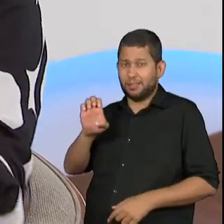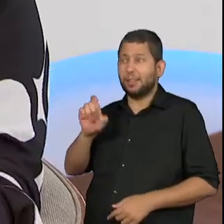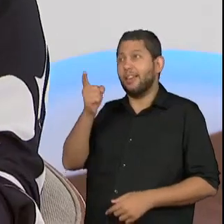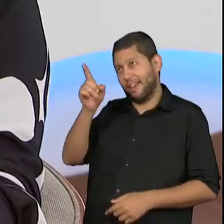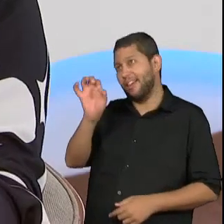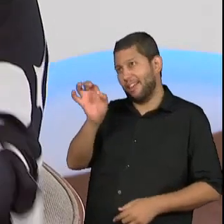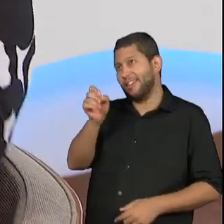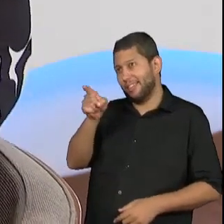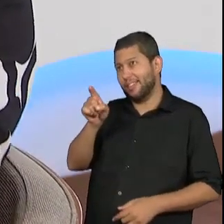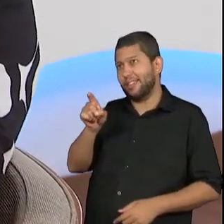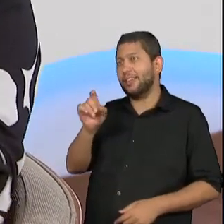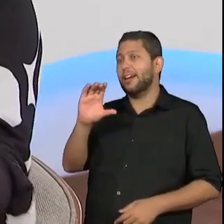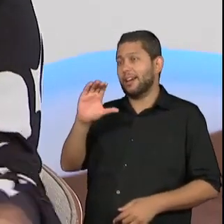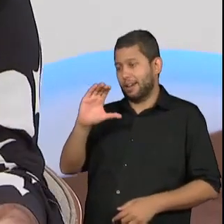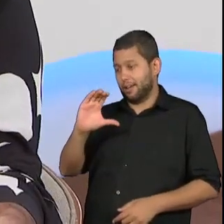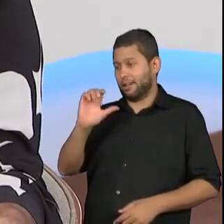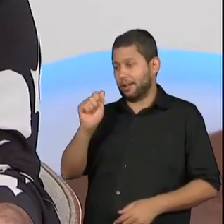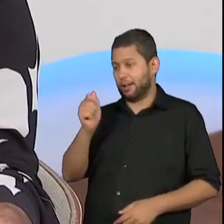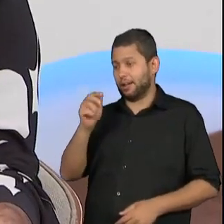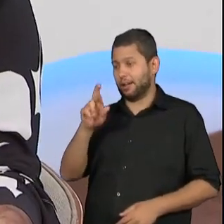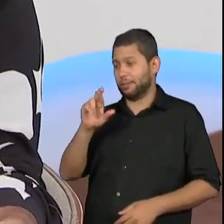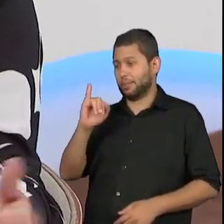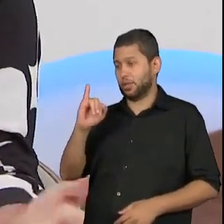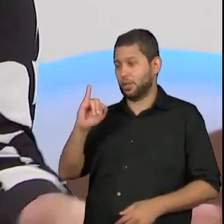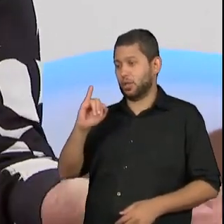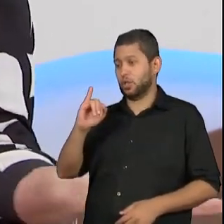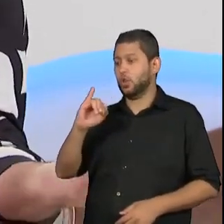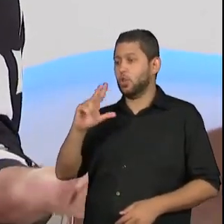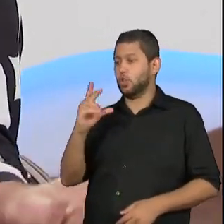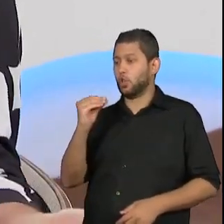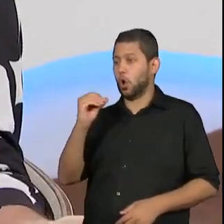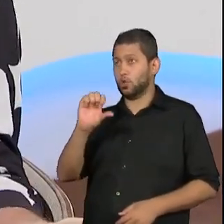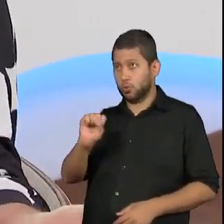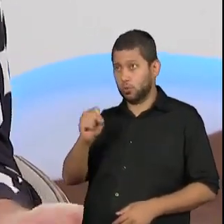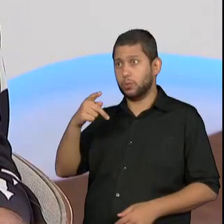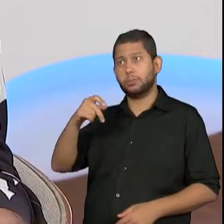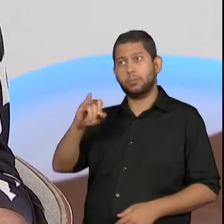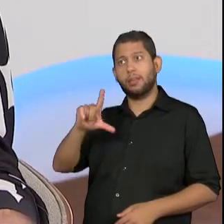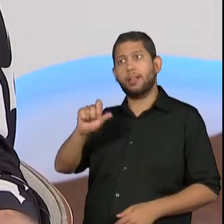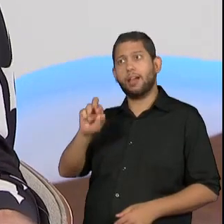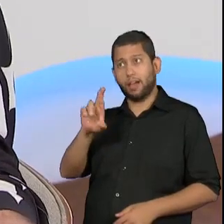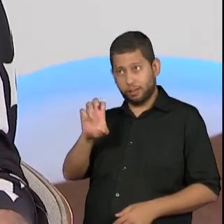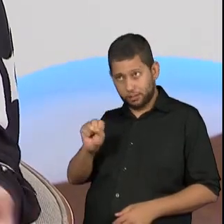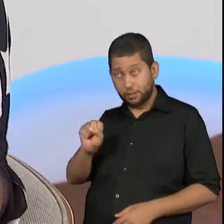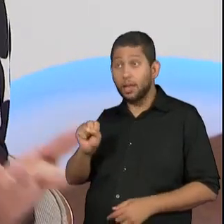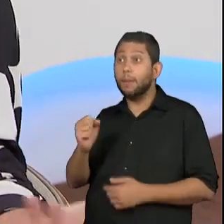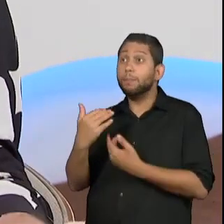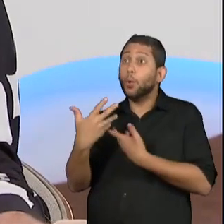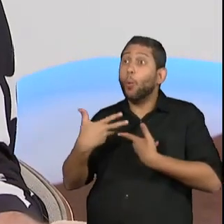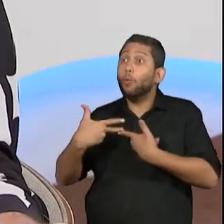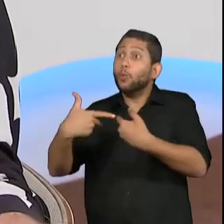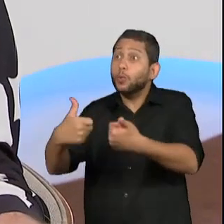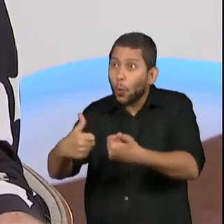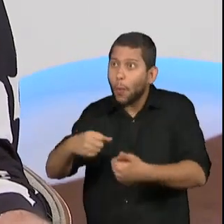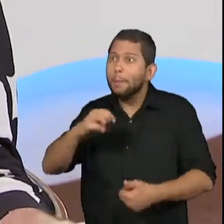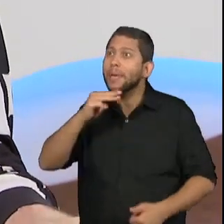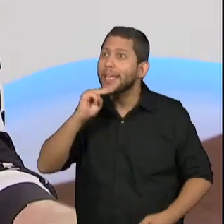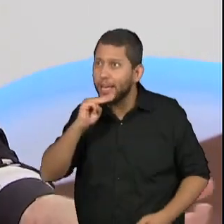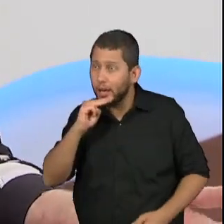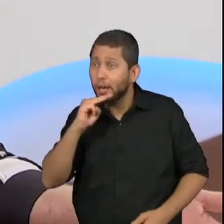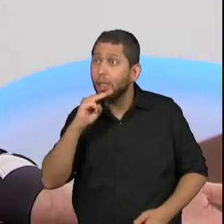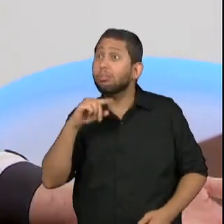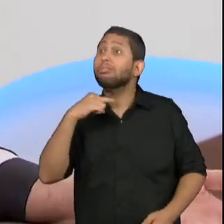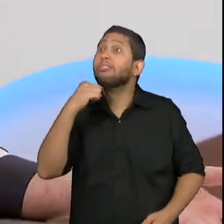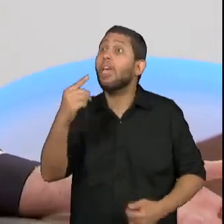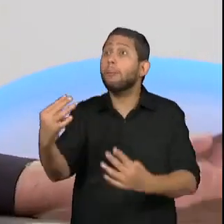Caprichosa de Pilares. Recebi o convite de ser o carnavalejo da mangueira, ninguém me conhecia, fui